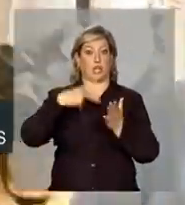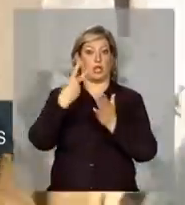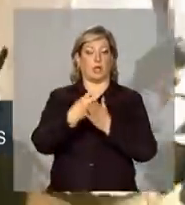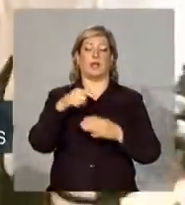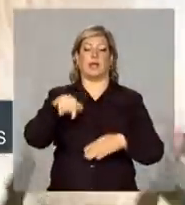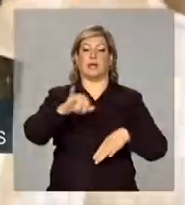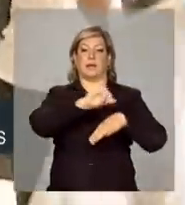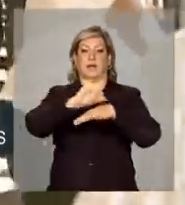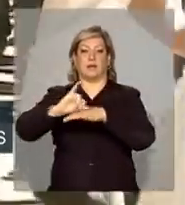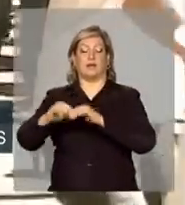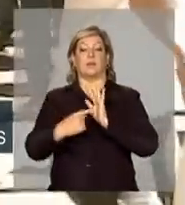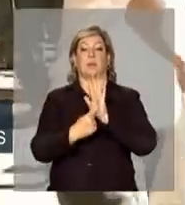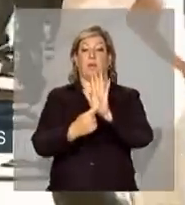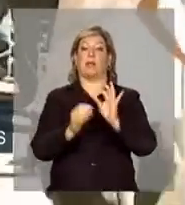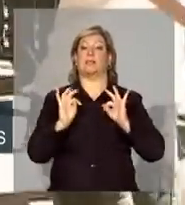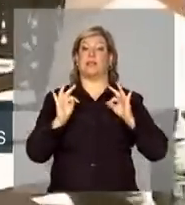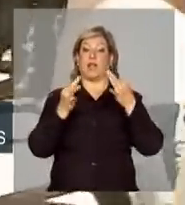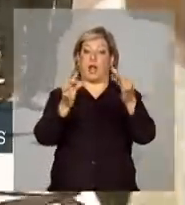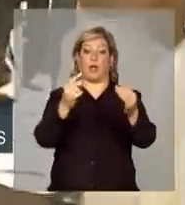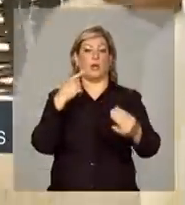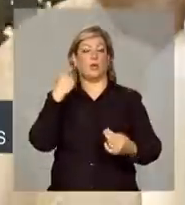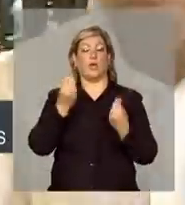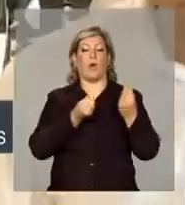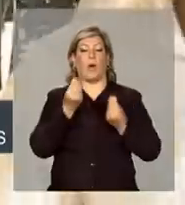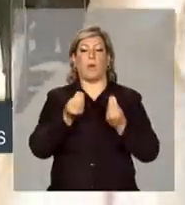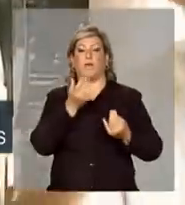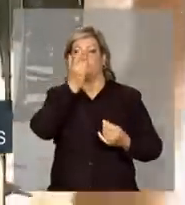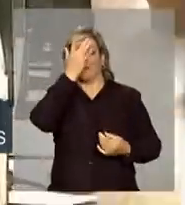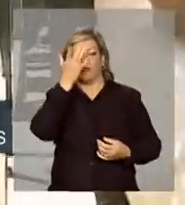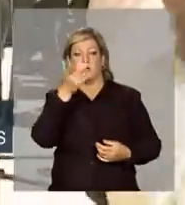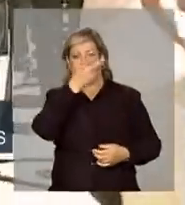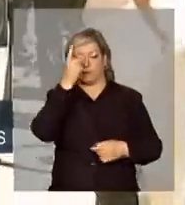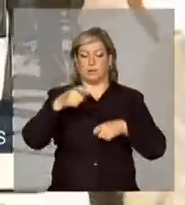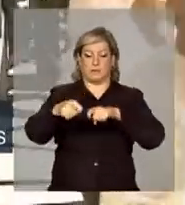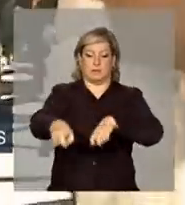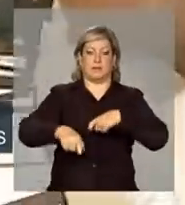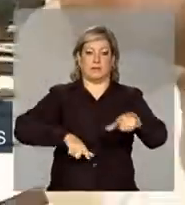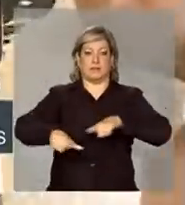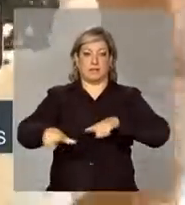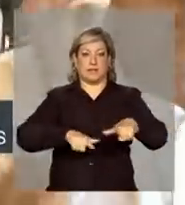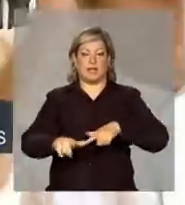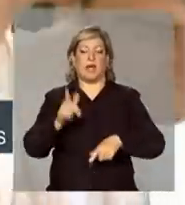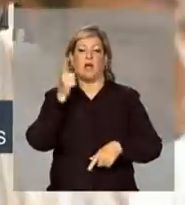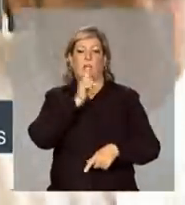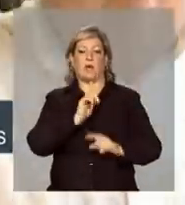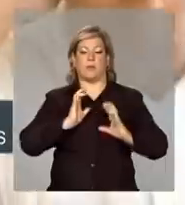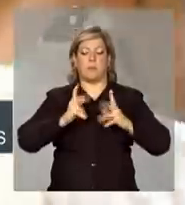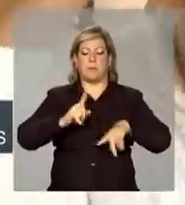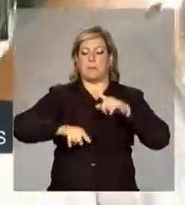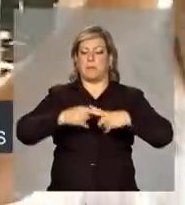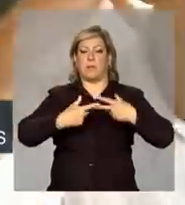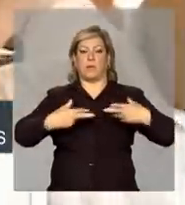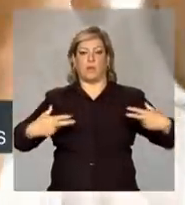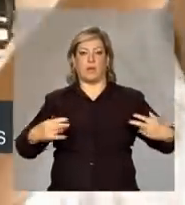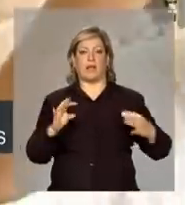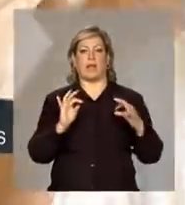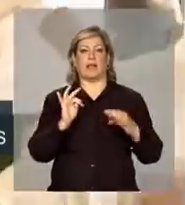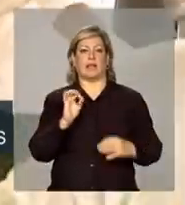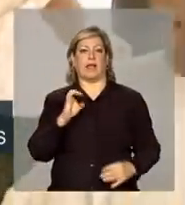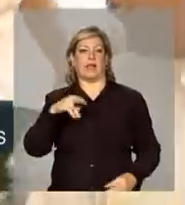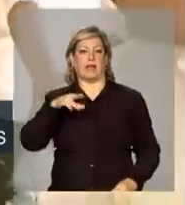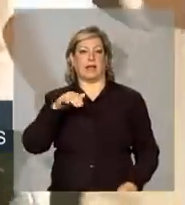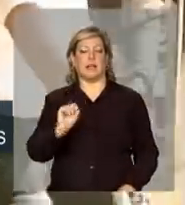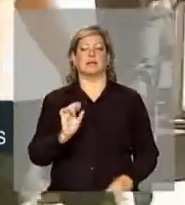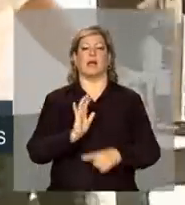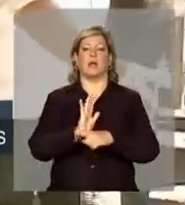vitrine tecnológica que facilita o acesso de produtores rurais a equipamentos e técnicas que auxiliam a